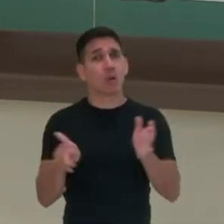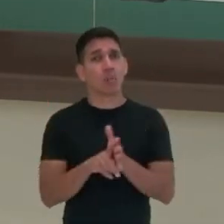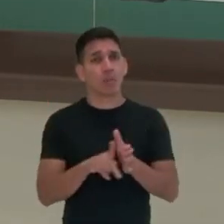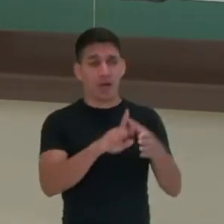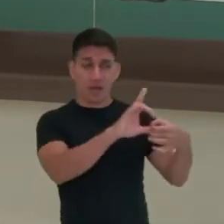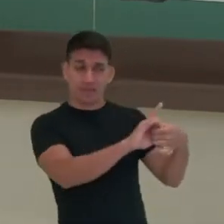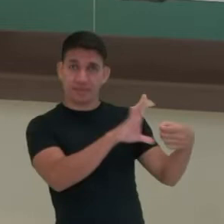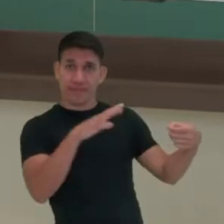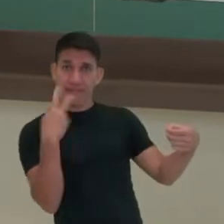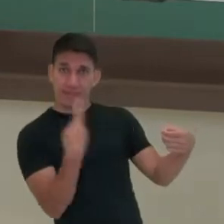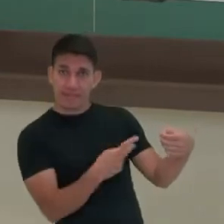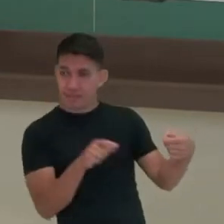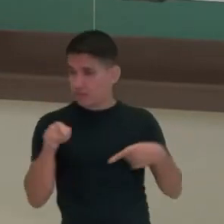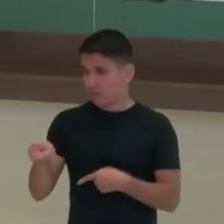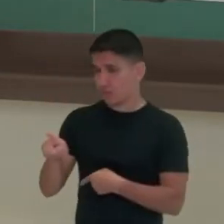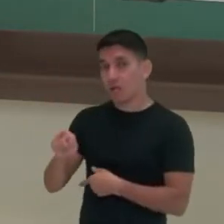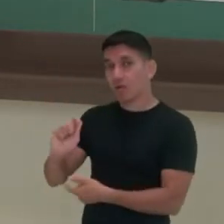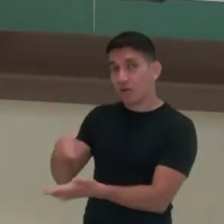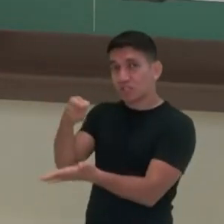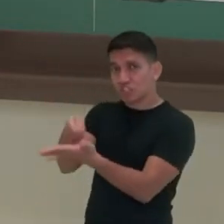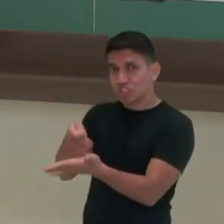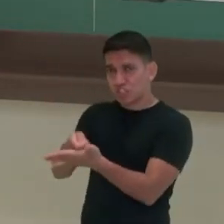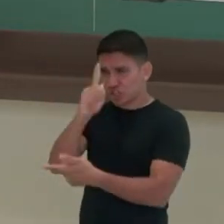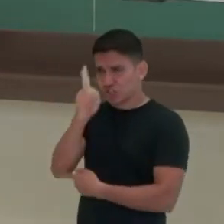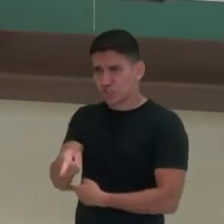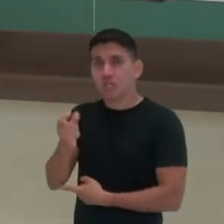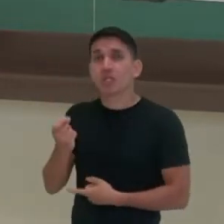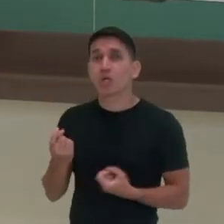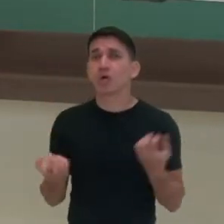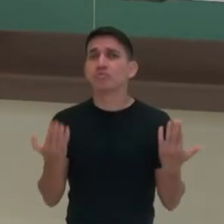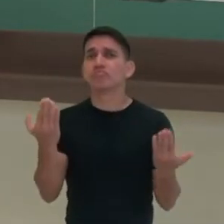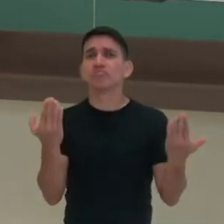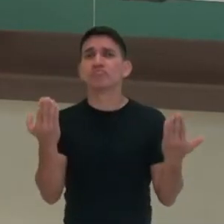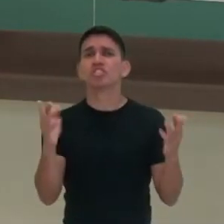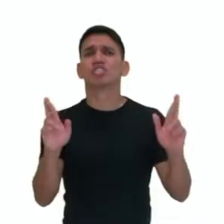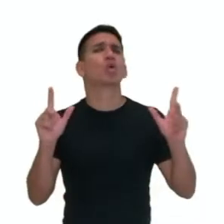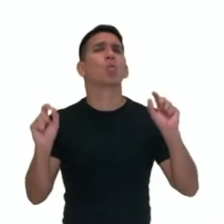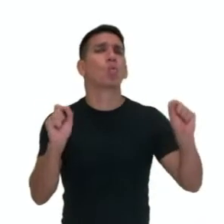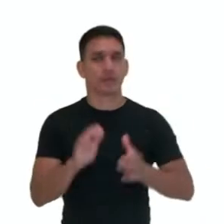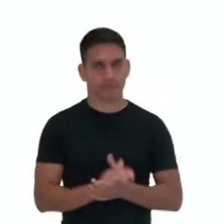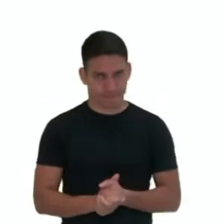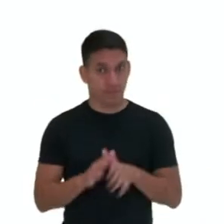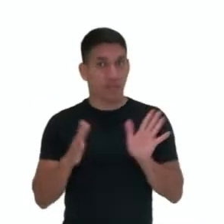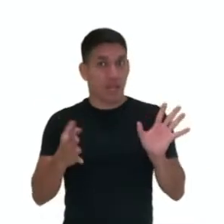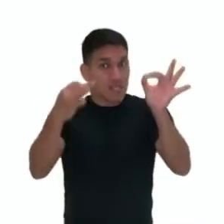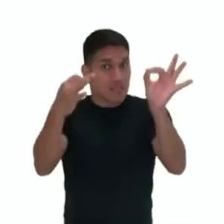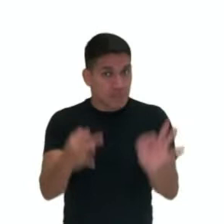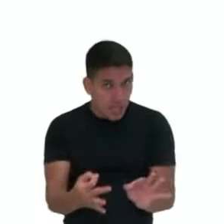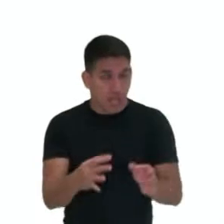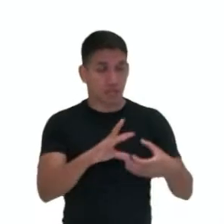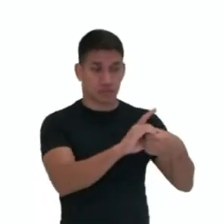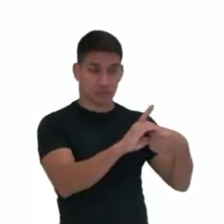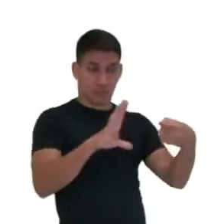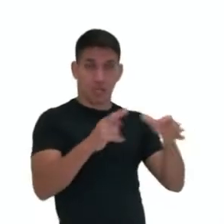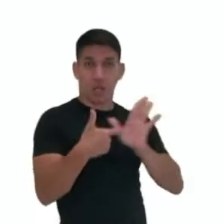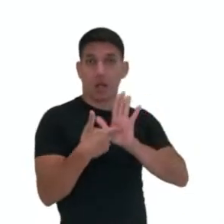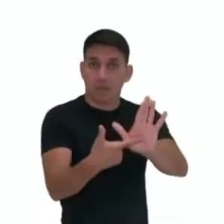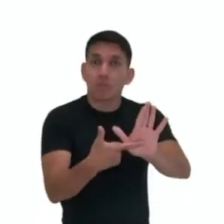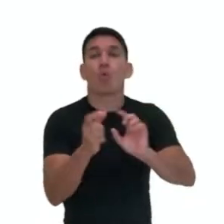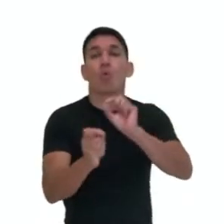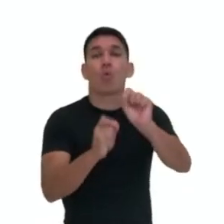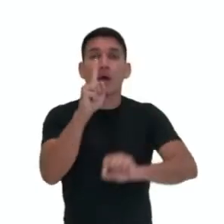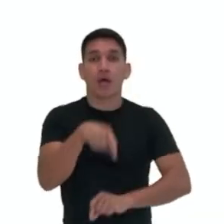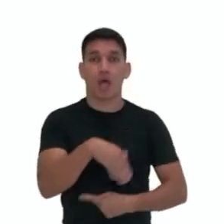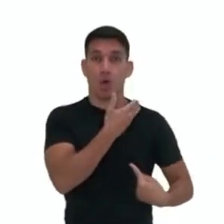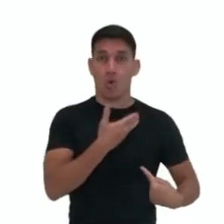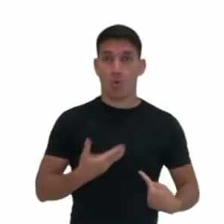democracia e uma ditadura? Vamos entender melhor? Então o ideal de democracia representativa é que